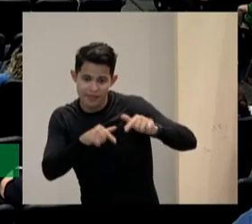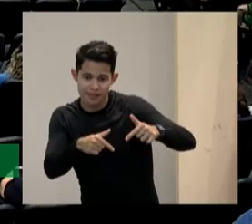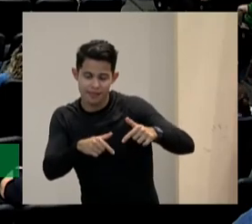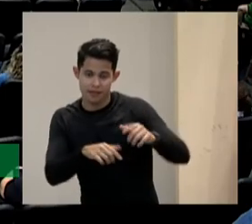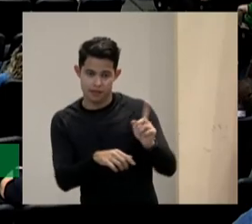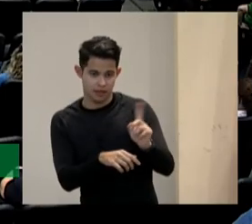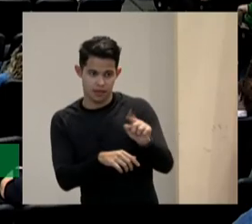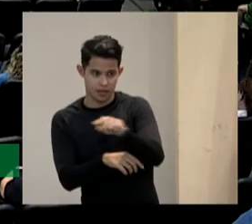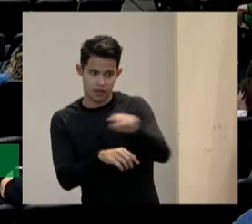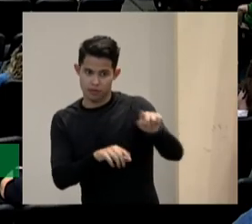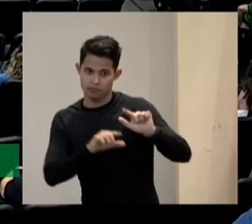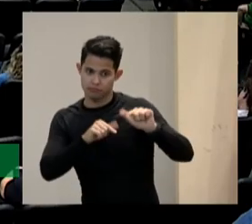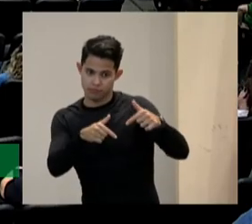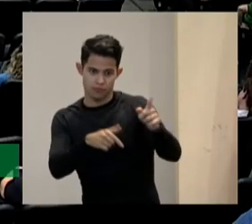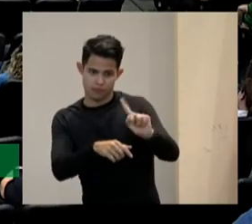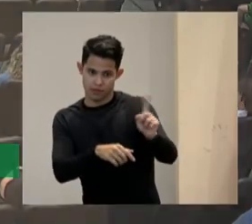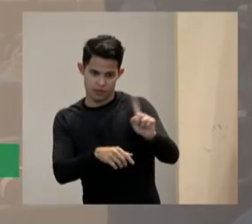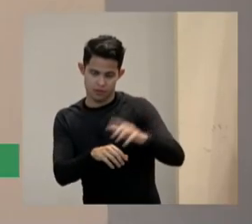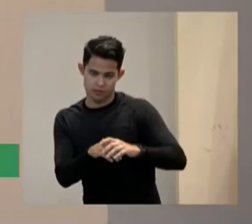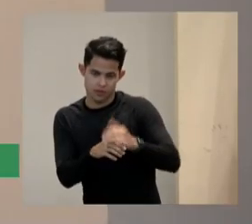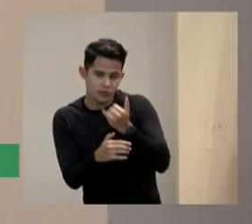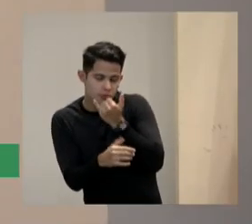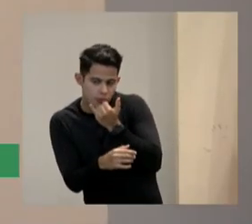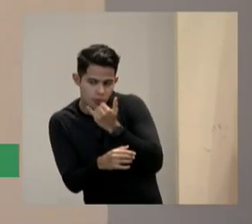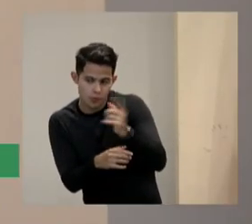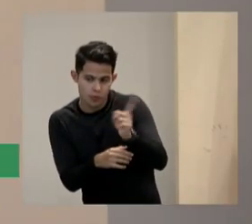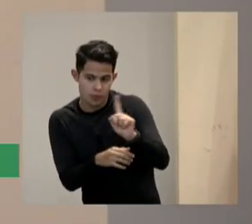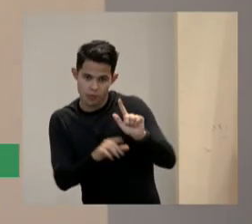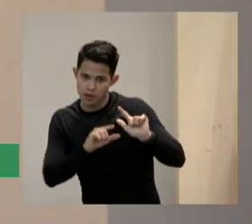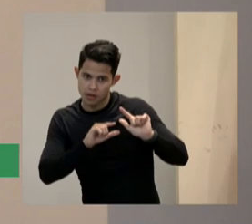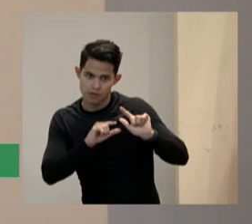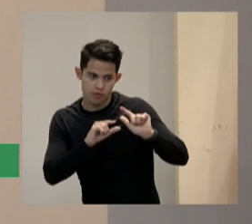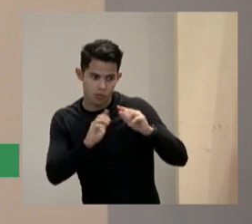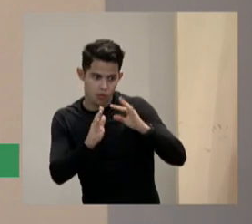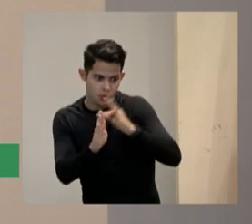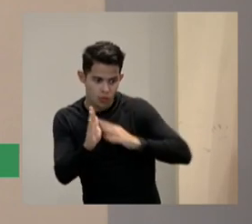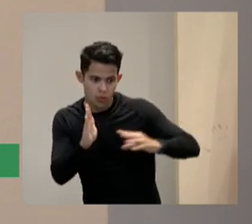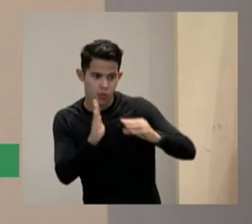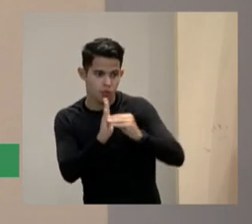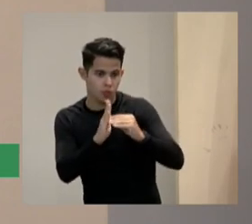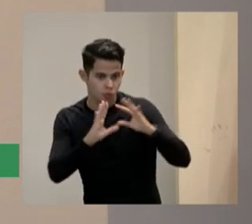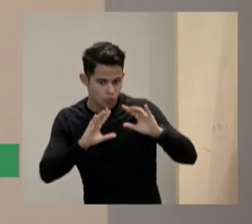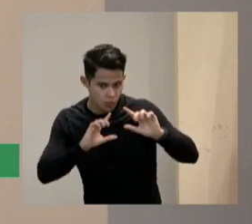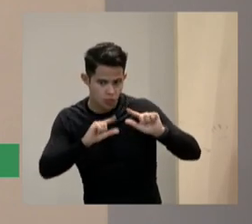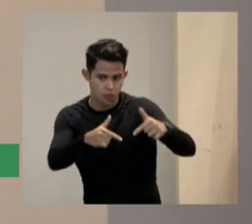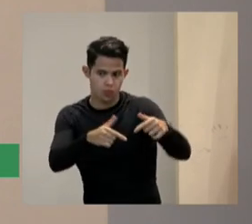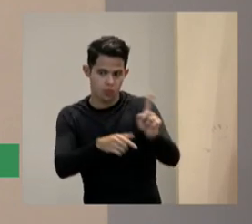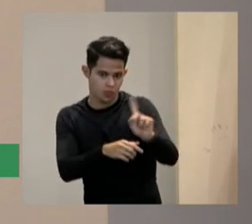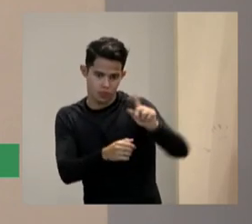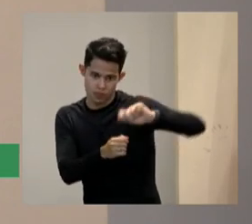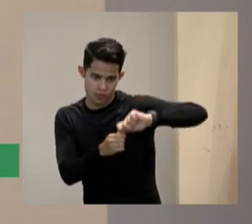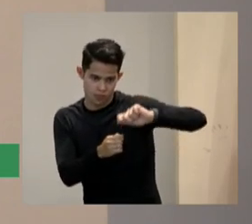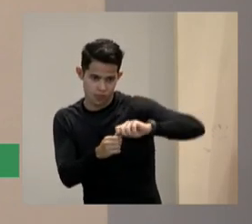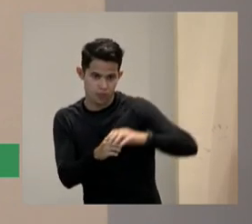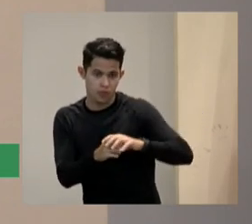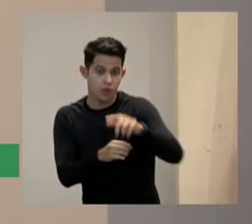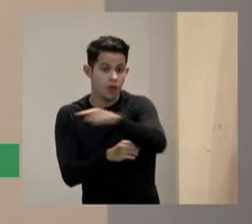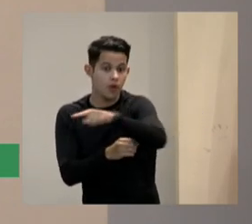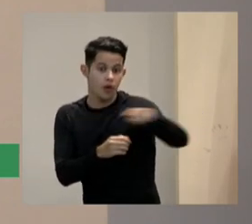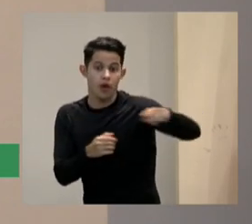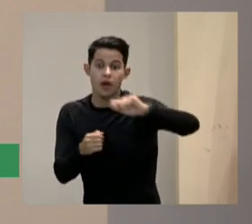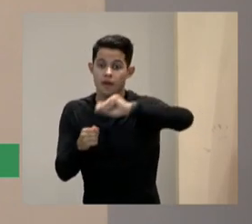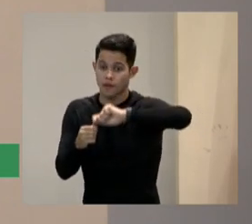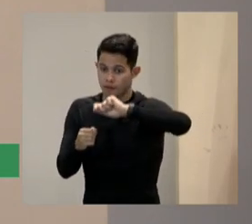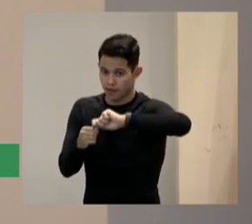você não faz duas me disculpen mas não faz duas eu faço duas não vocês fazem coisas